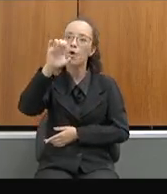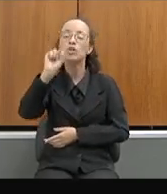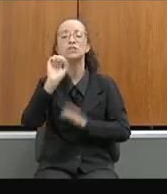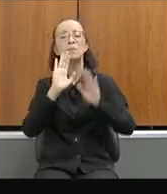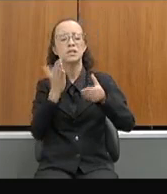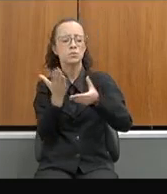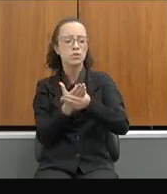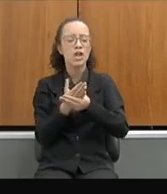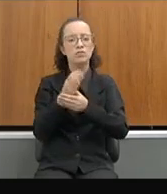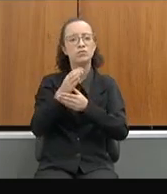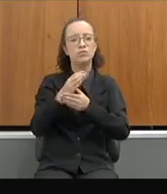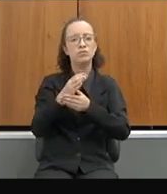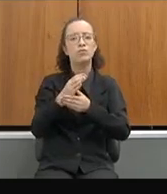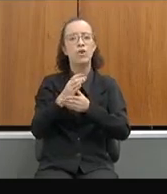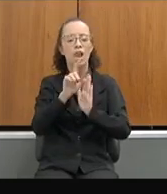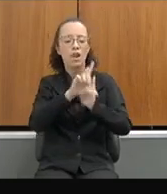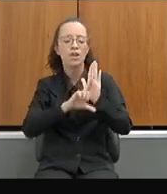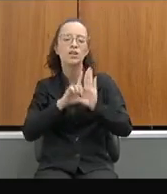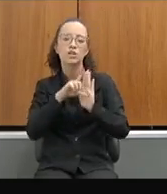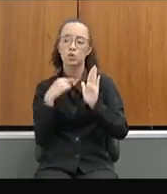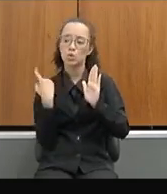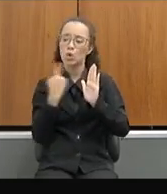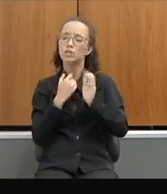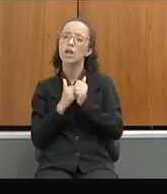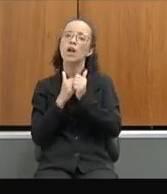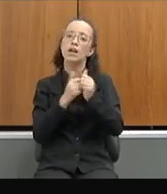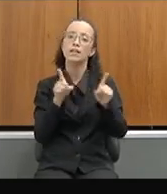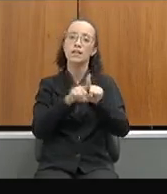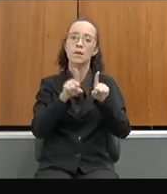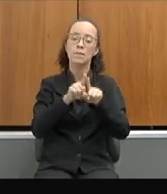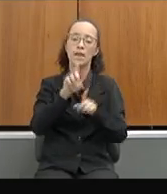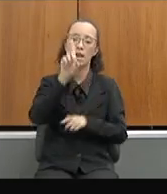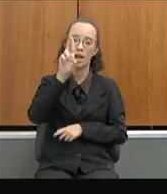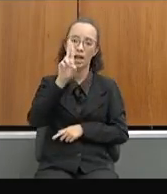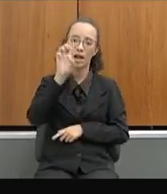legislativo a gente tem acompanhado também, vamos dizer, a UENG.